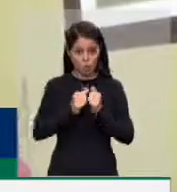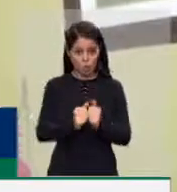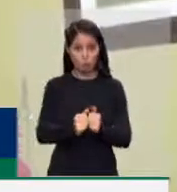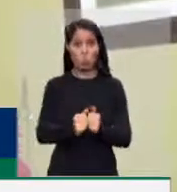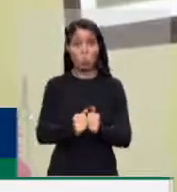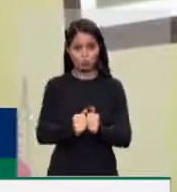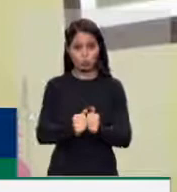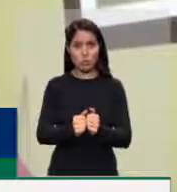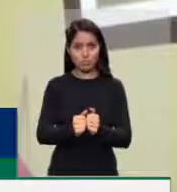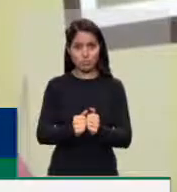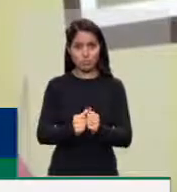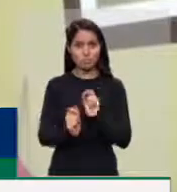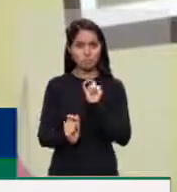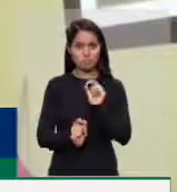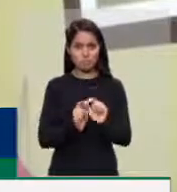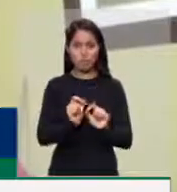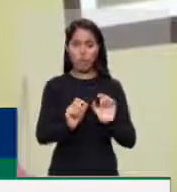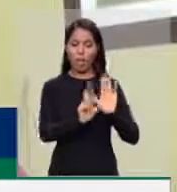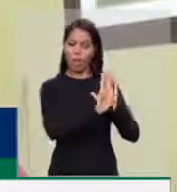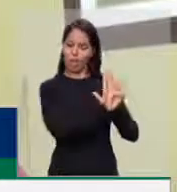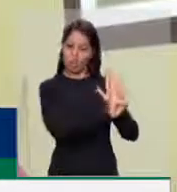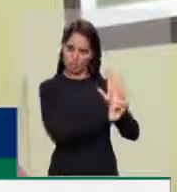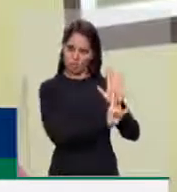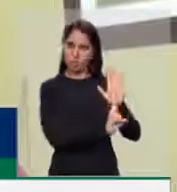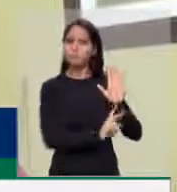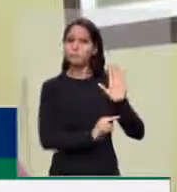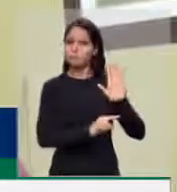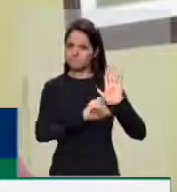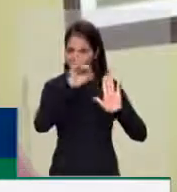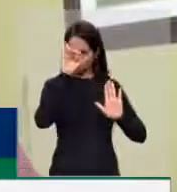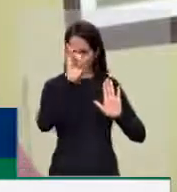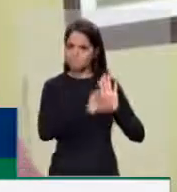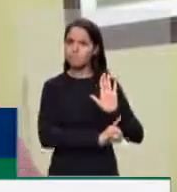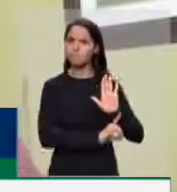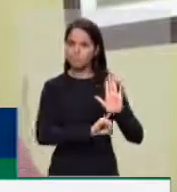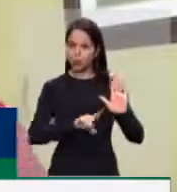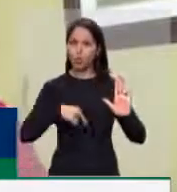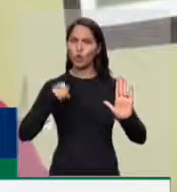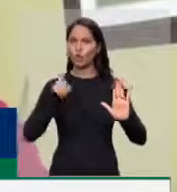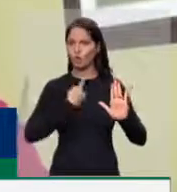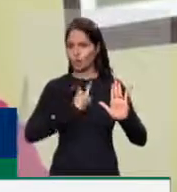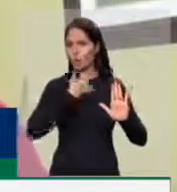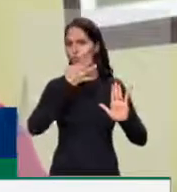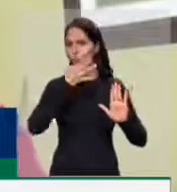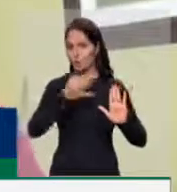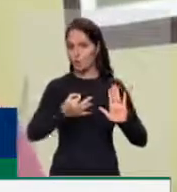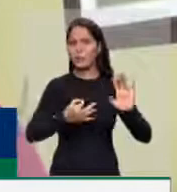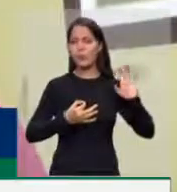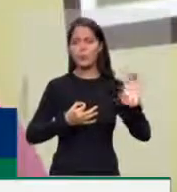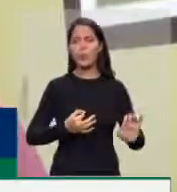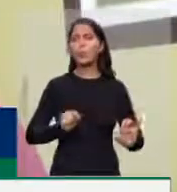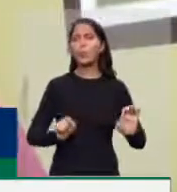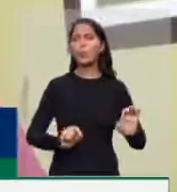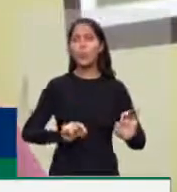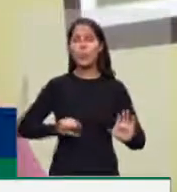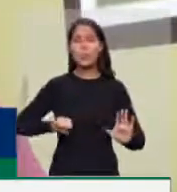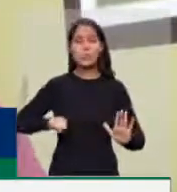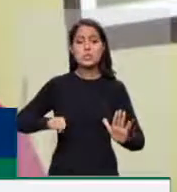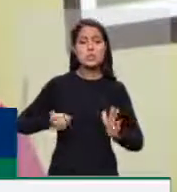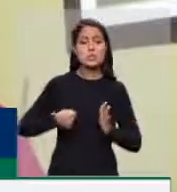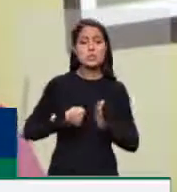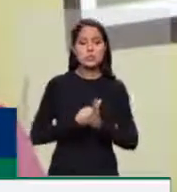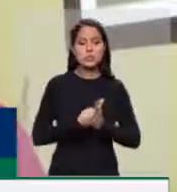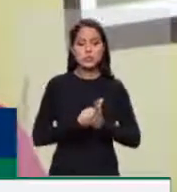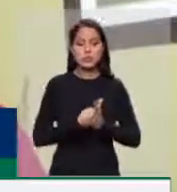regimental que a oposição utiliza nesse momento para obstruir essa sessão,